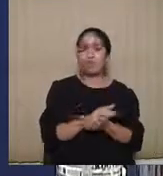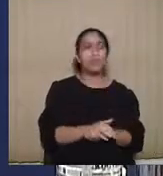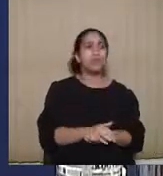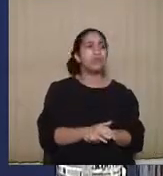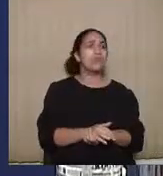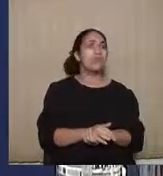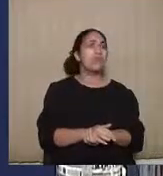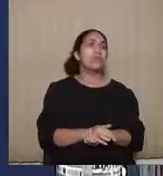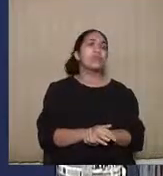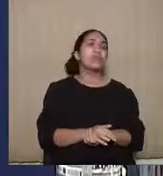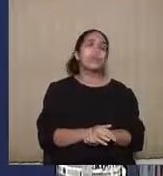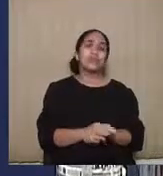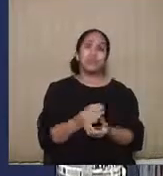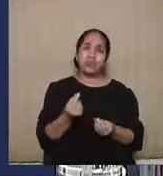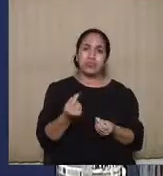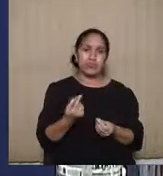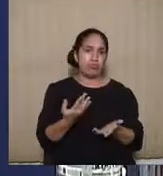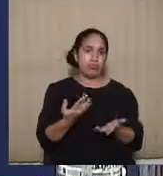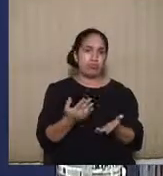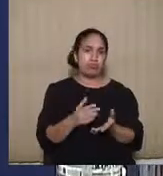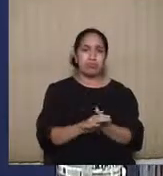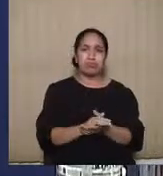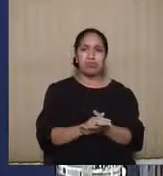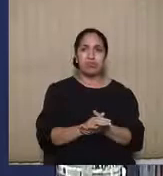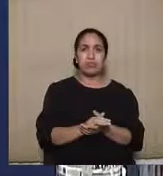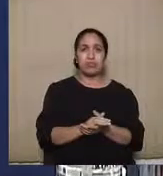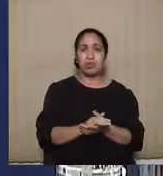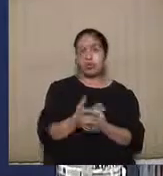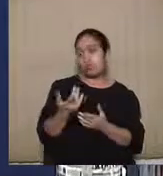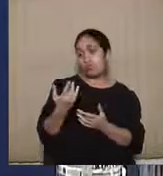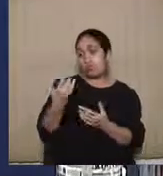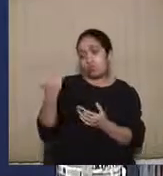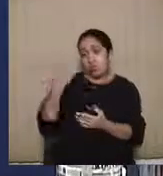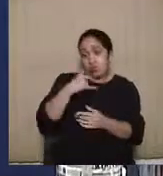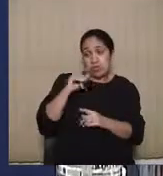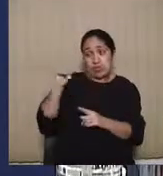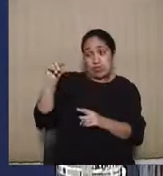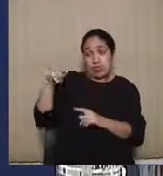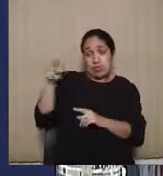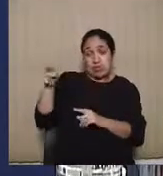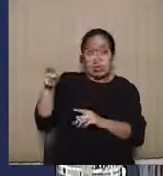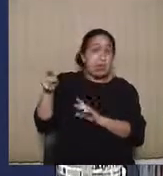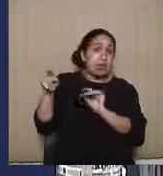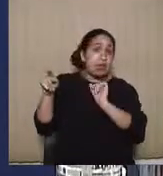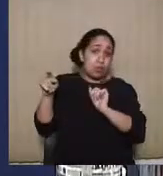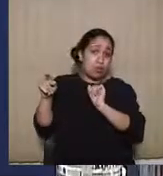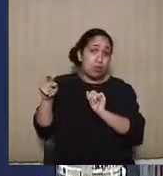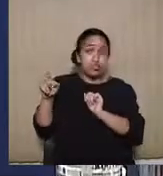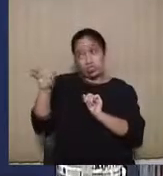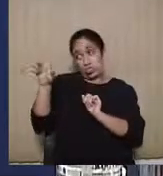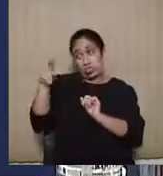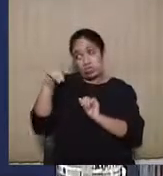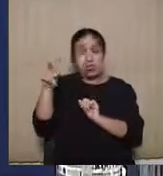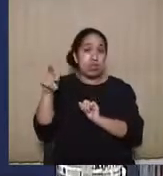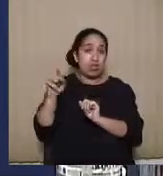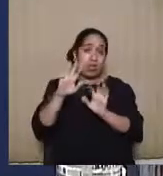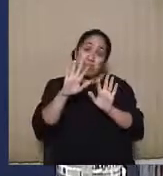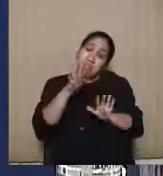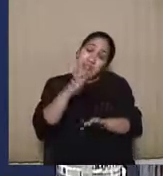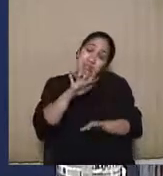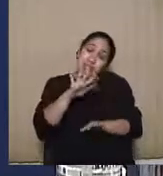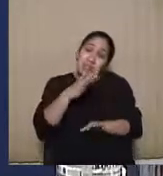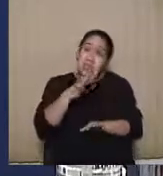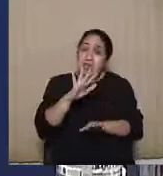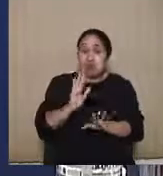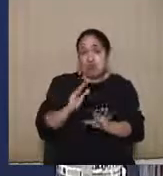impugnação de registro de candidatura ou uma notícia de ineligibilidade, daí, sim, pode haver o indeferimento. Mas é isso, vai depender da